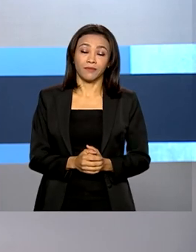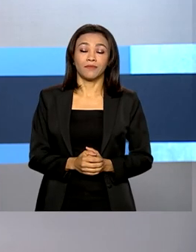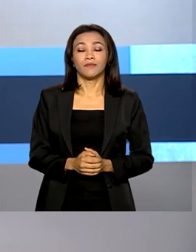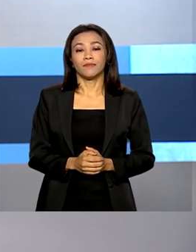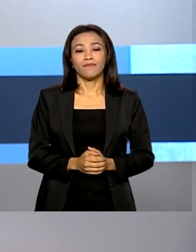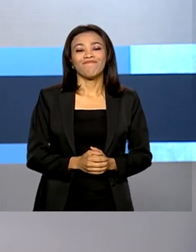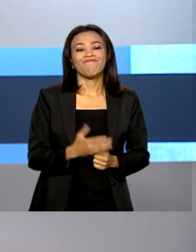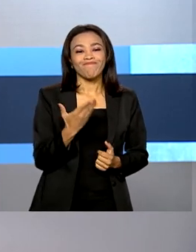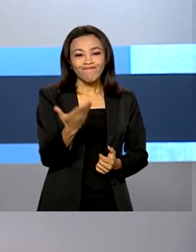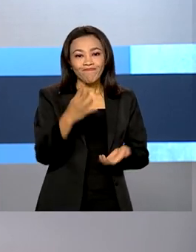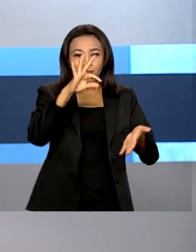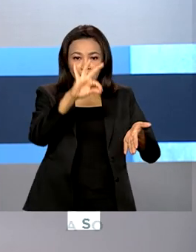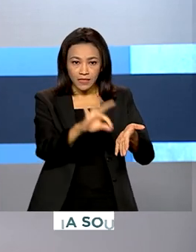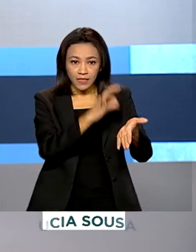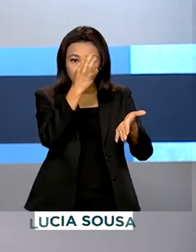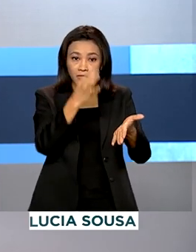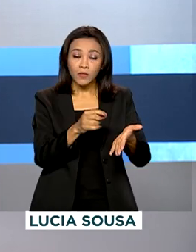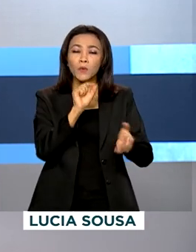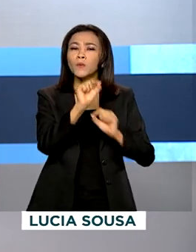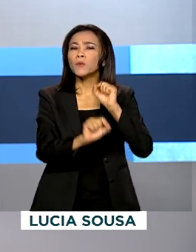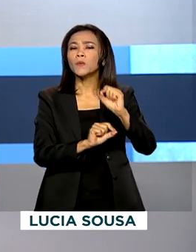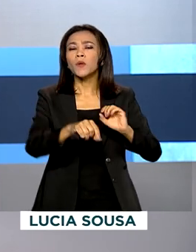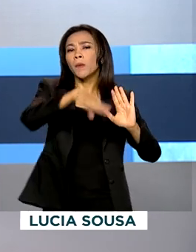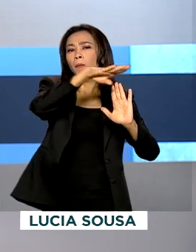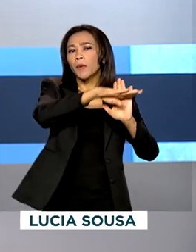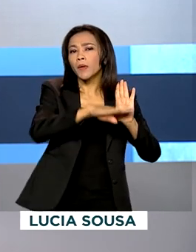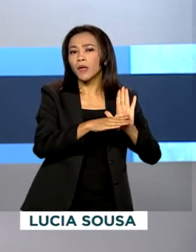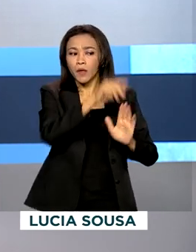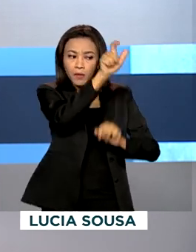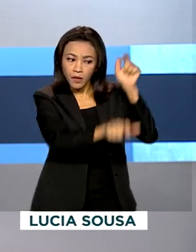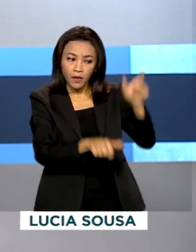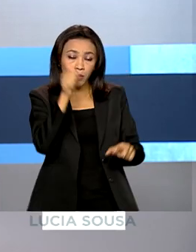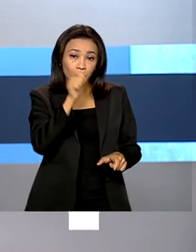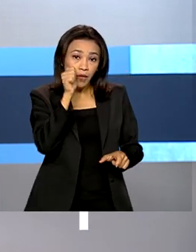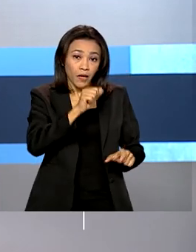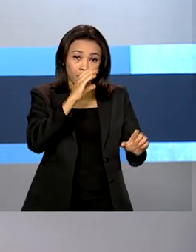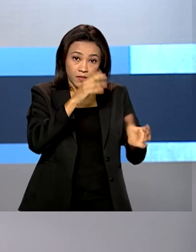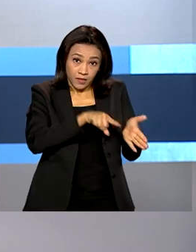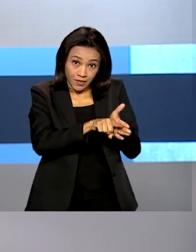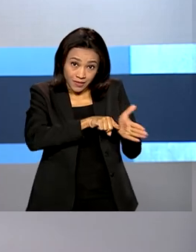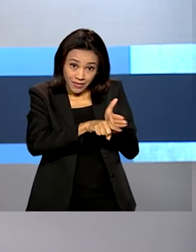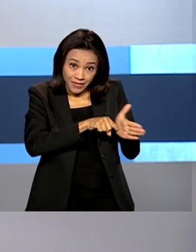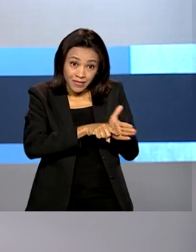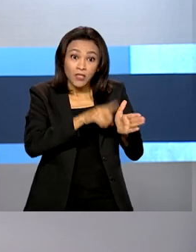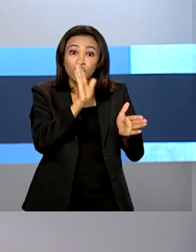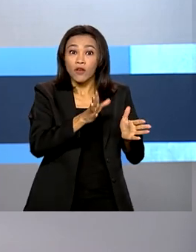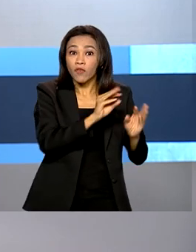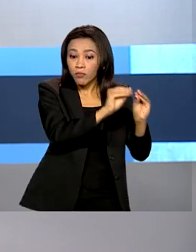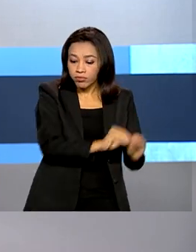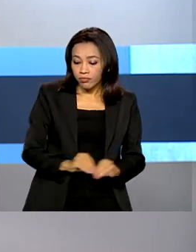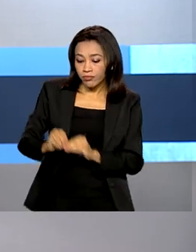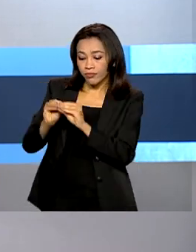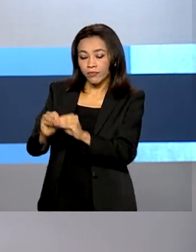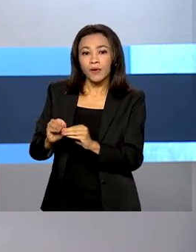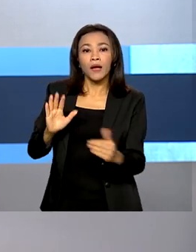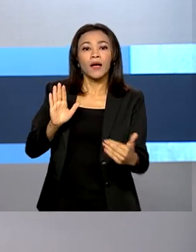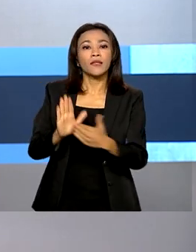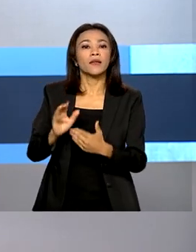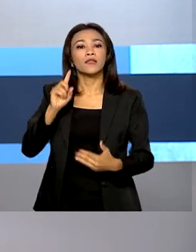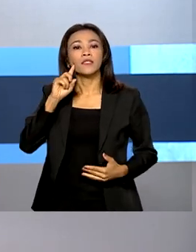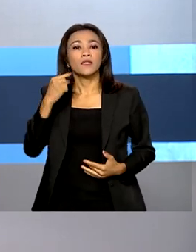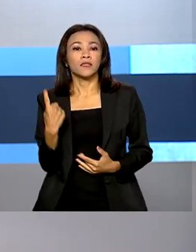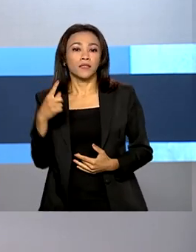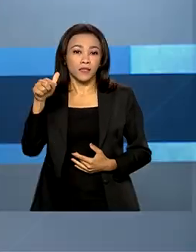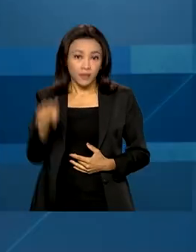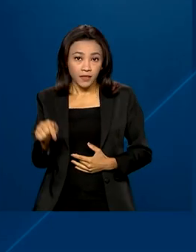As inscrições do programa Futuras Cientistas foram prorrogadas até a próxima segunda-feira, dia 17 de outubro.